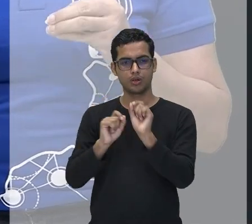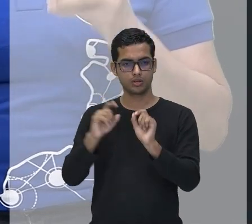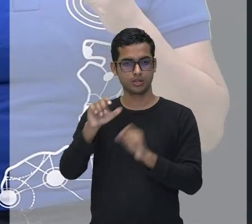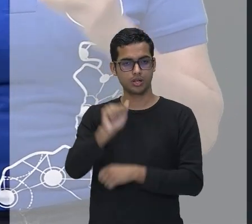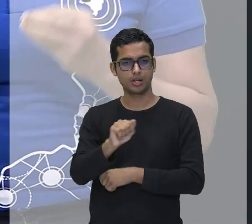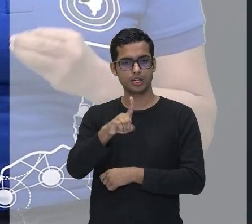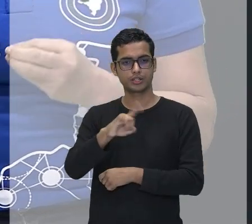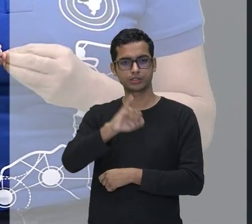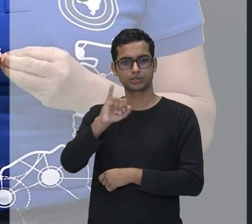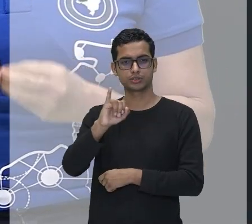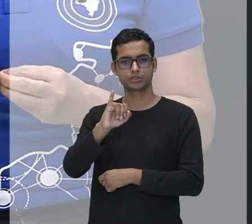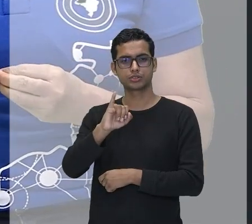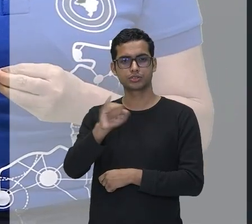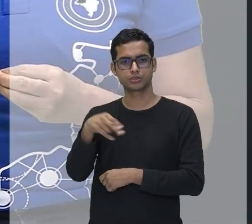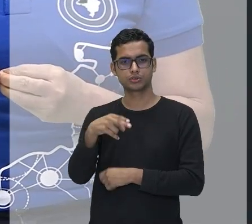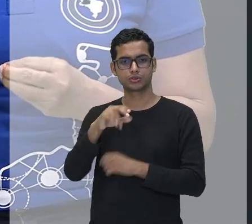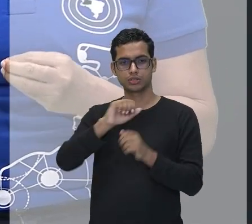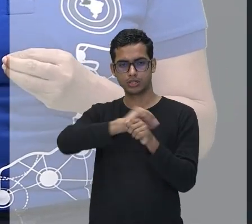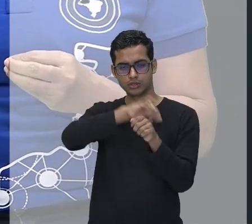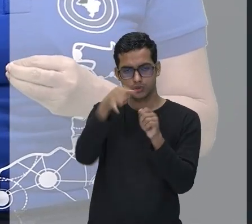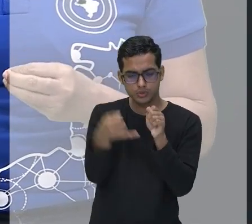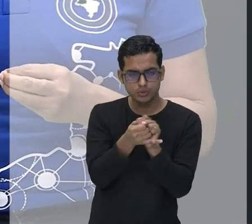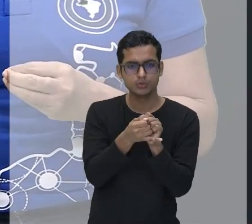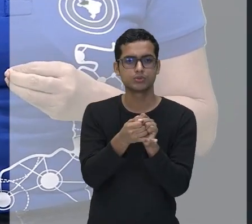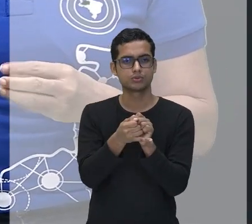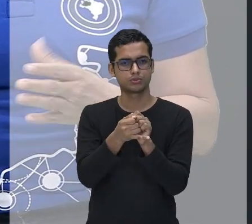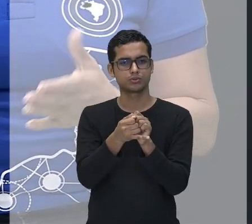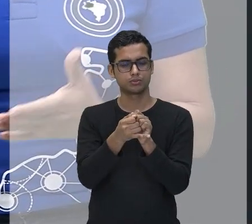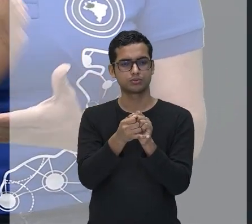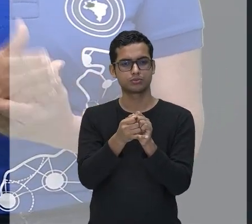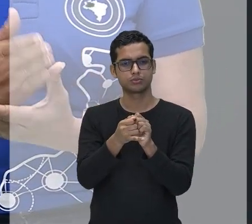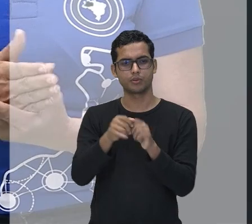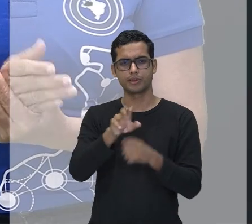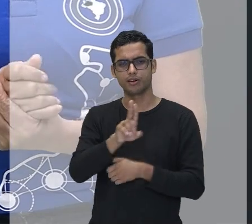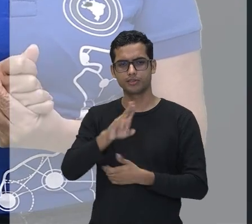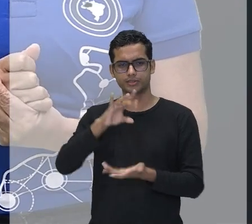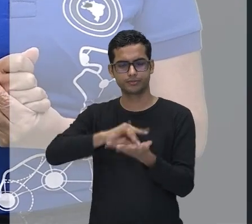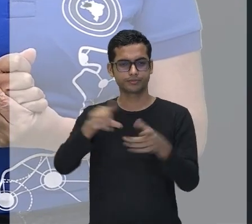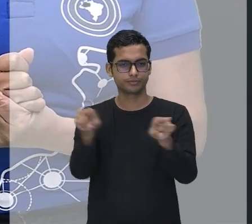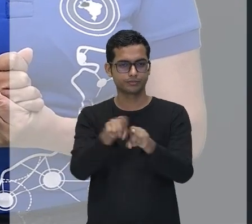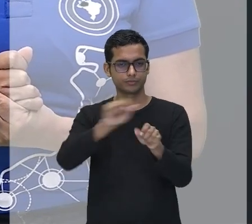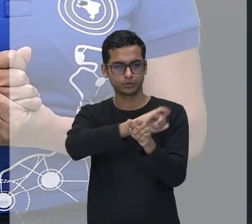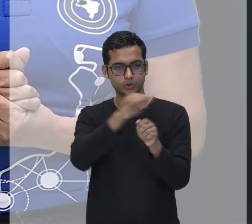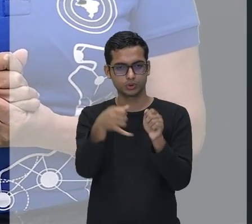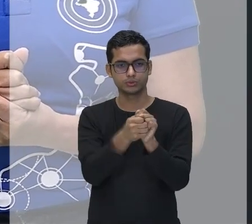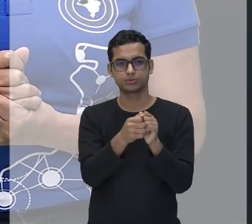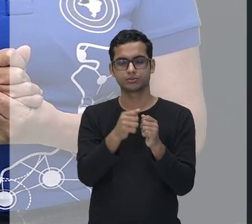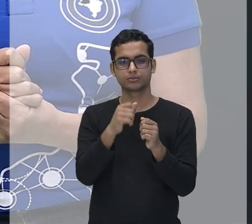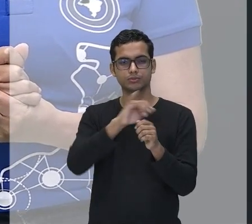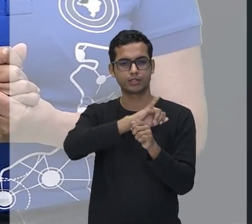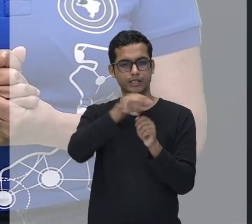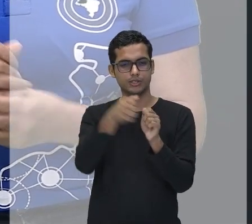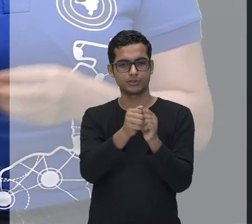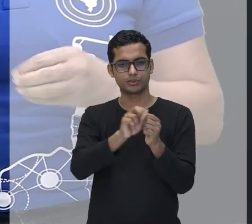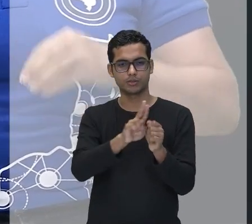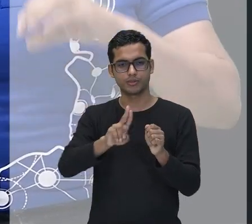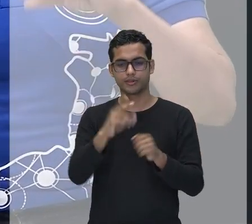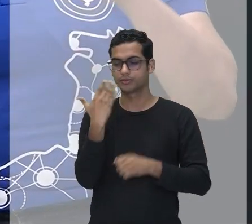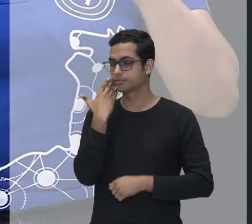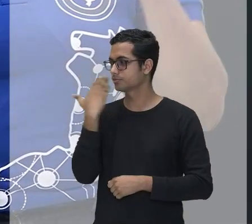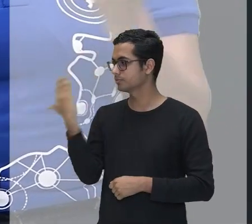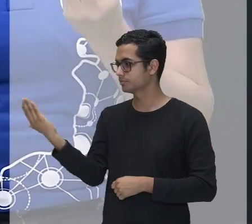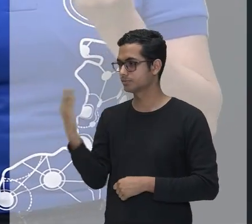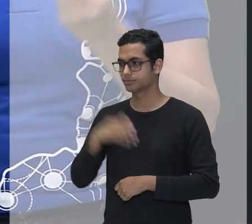Porque o adjetivo, ou uma locução adjetiva, ele vai ter essa função de adjunto